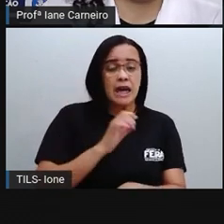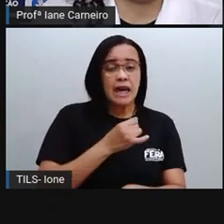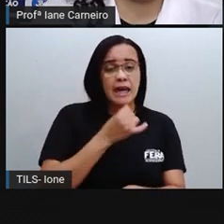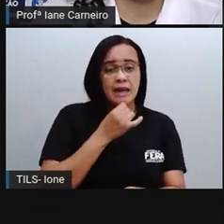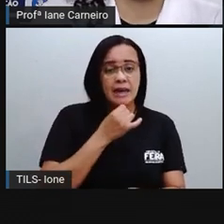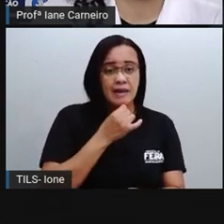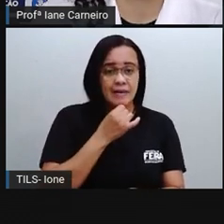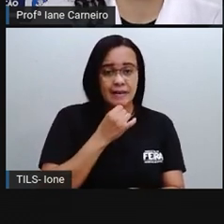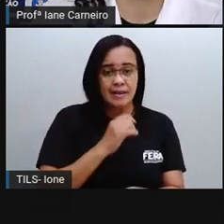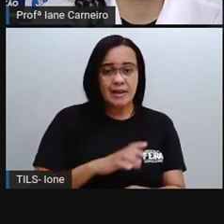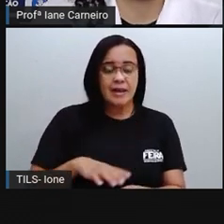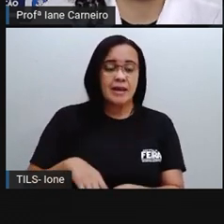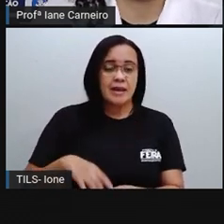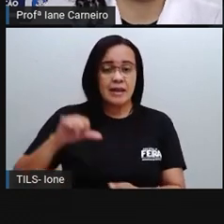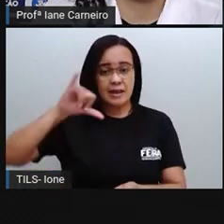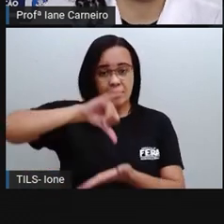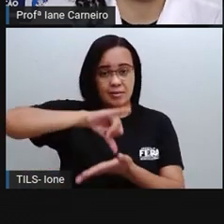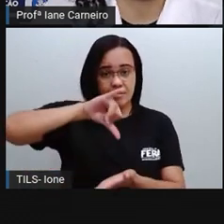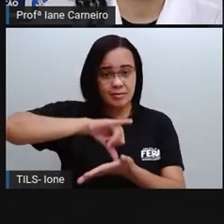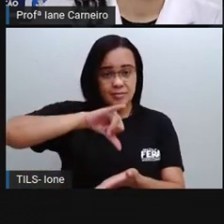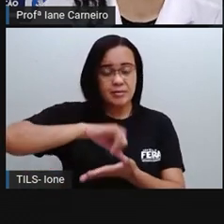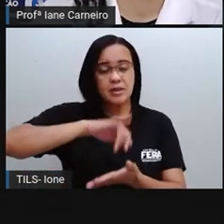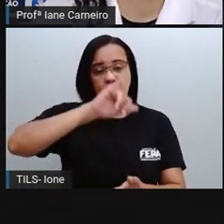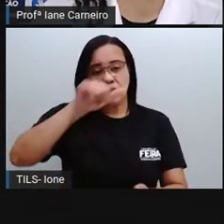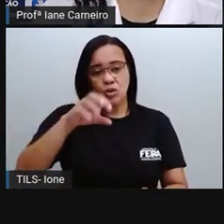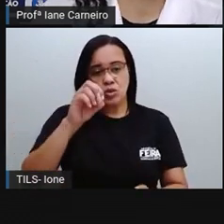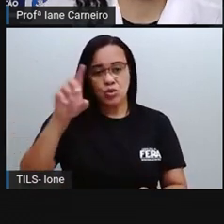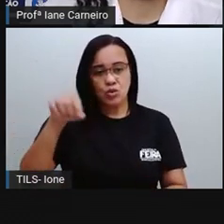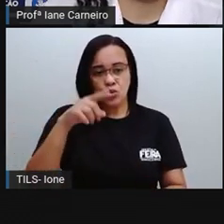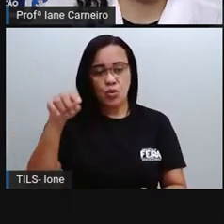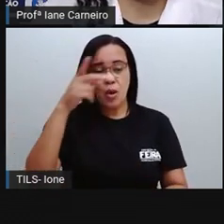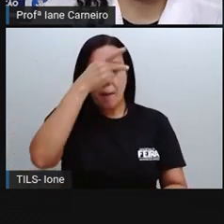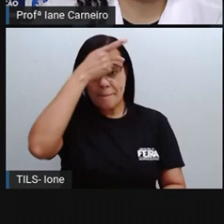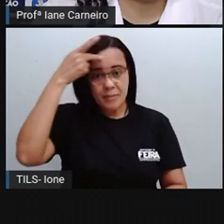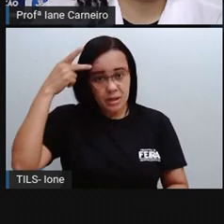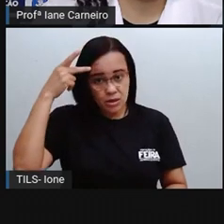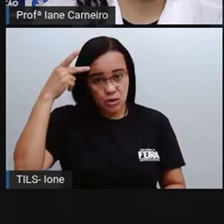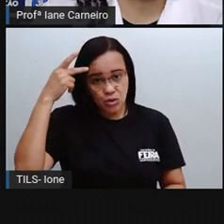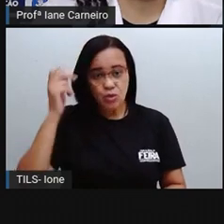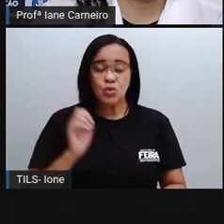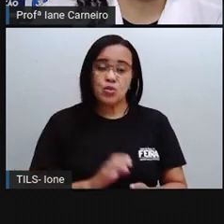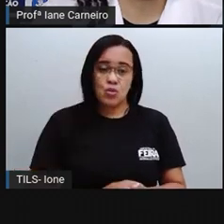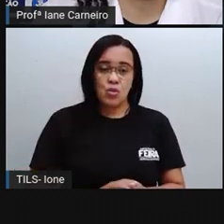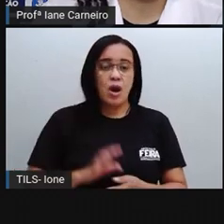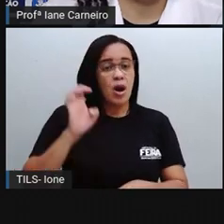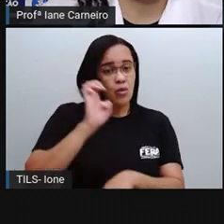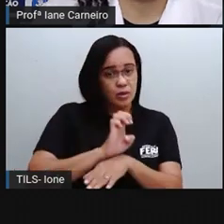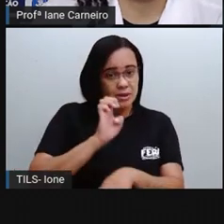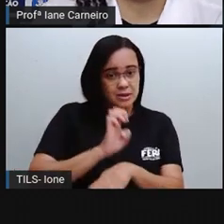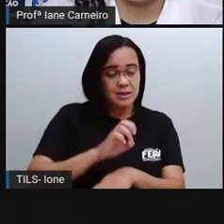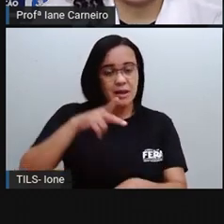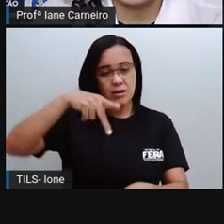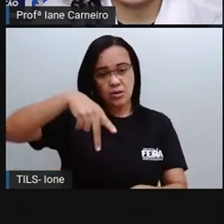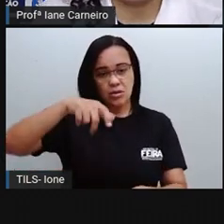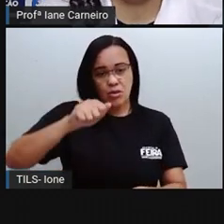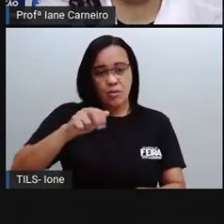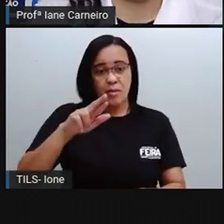capital, perdão, capital João Pessoa. O estado é a Paraíba e quem nasce lá é